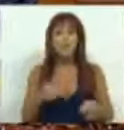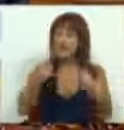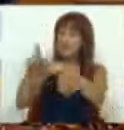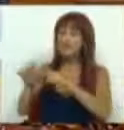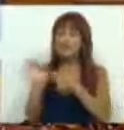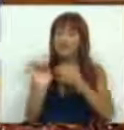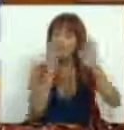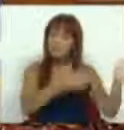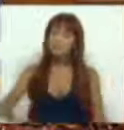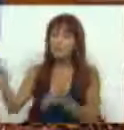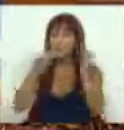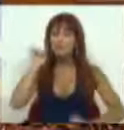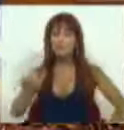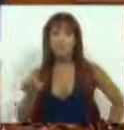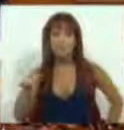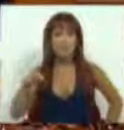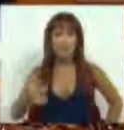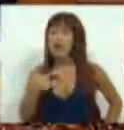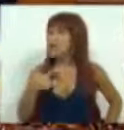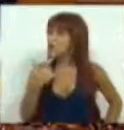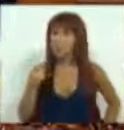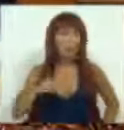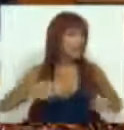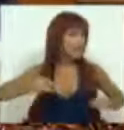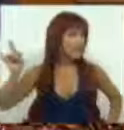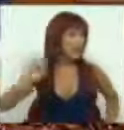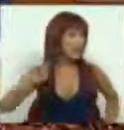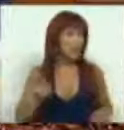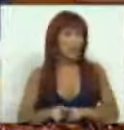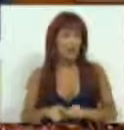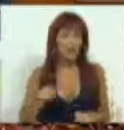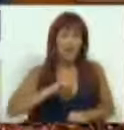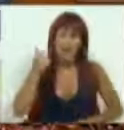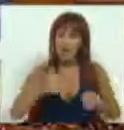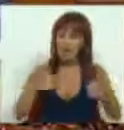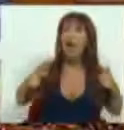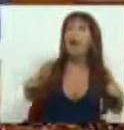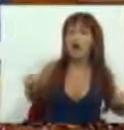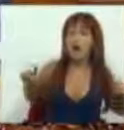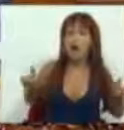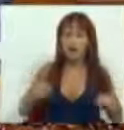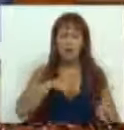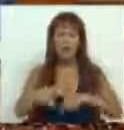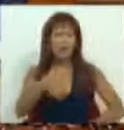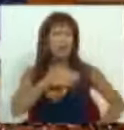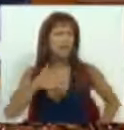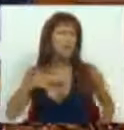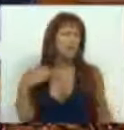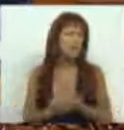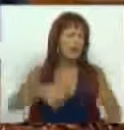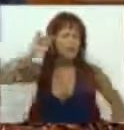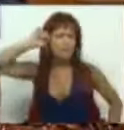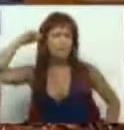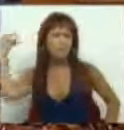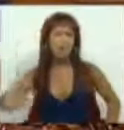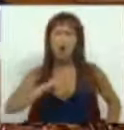diversos fatores de produção do SNS. O que não podemos subscrever, nem terá a nossa concordância, é uma política de saúde que coloque em